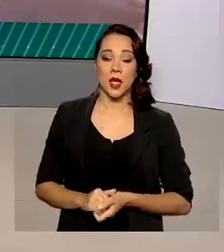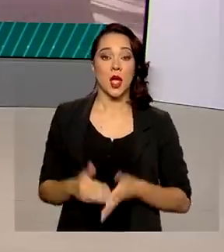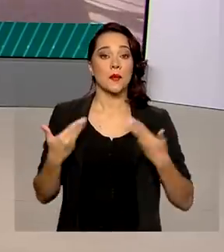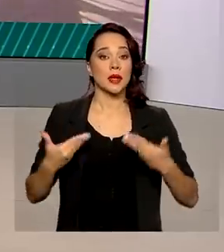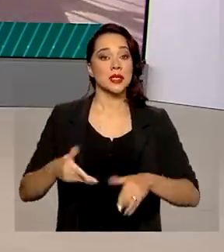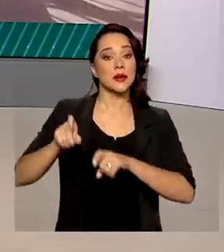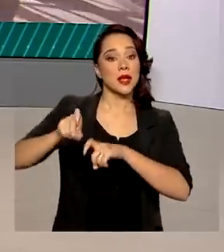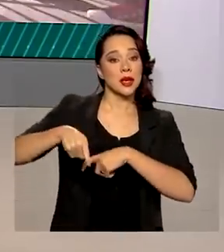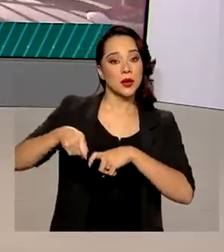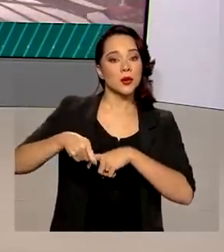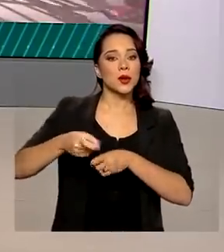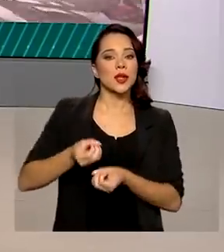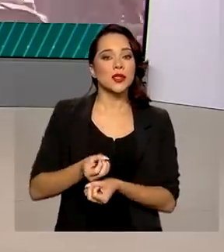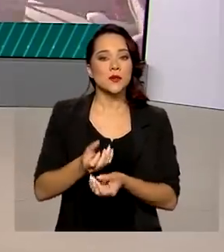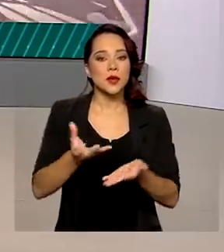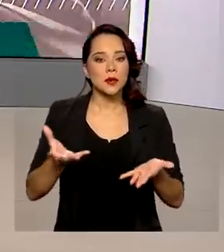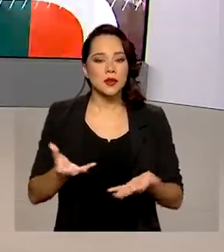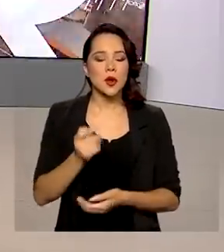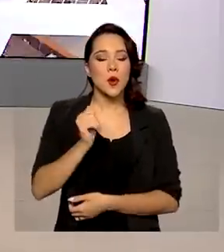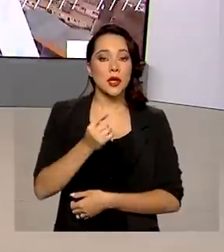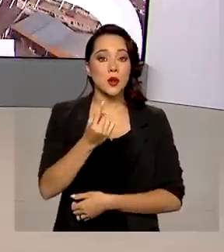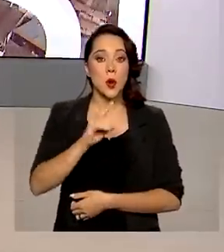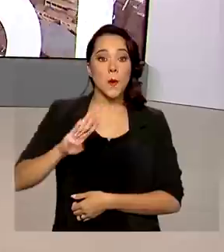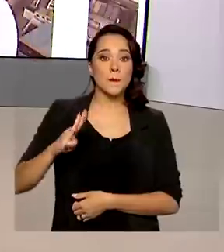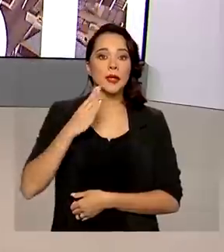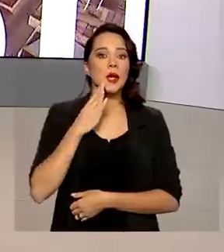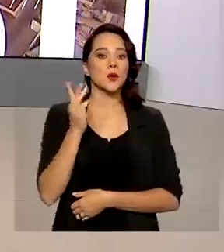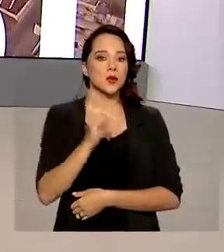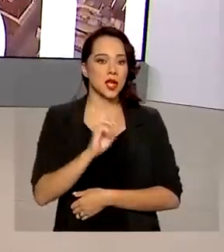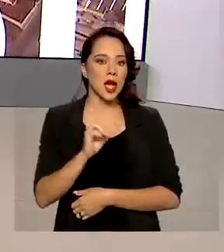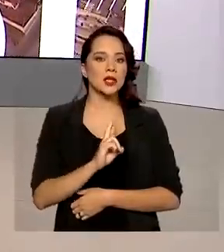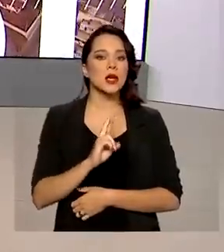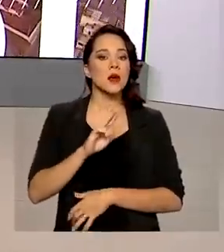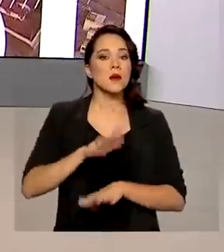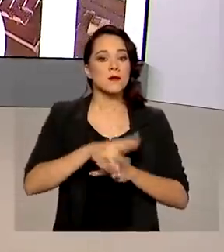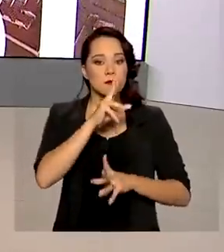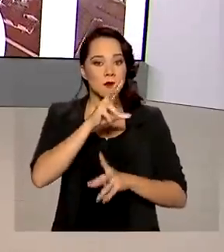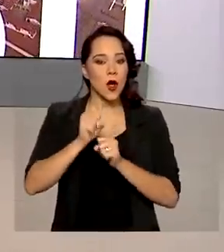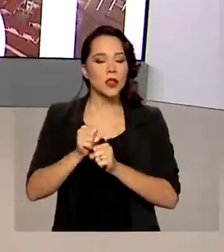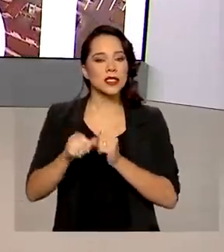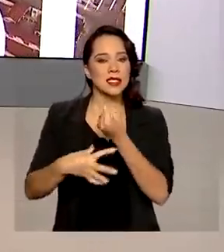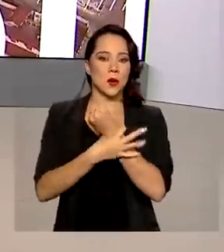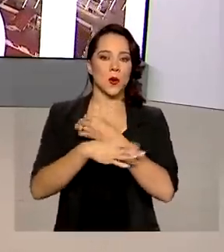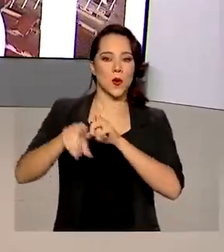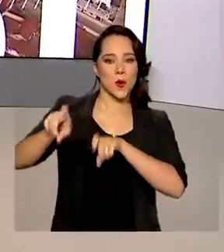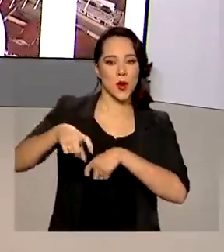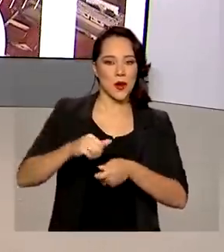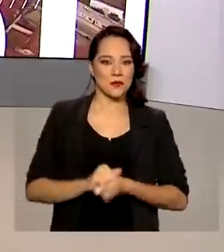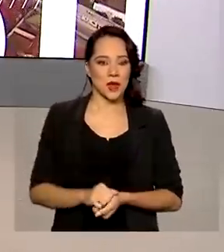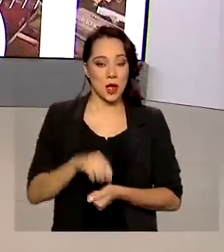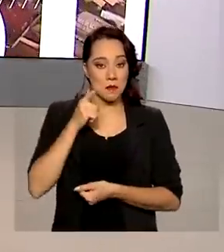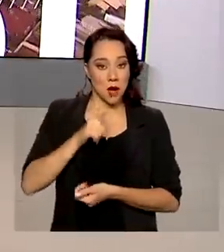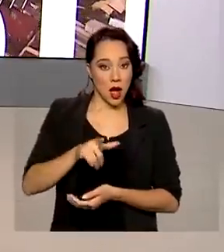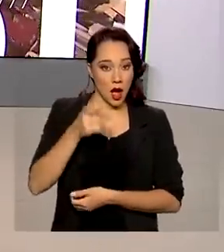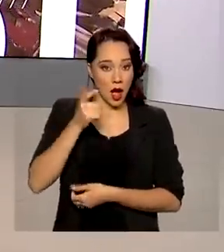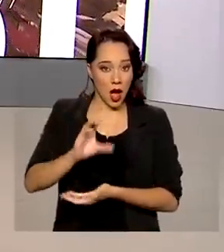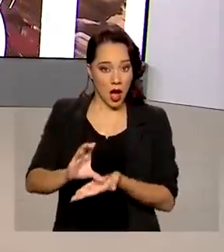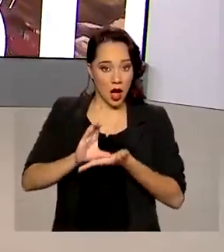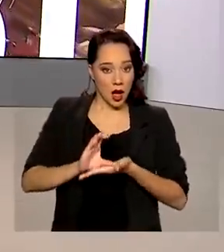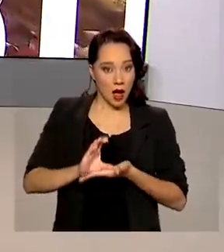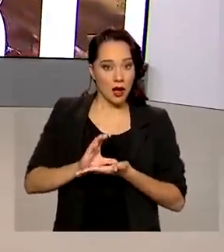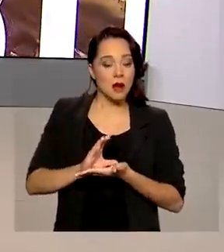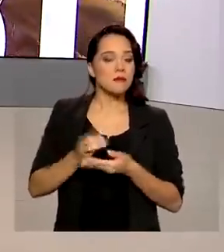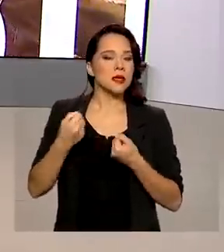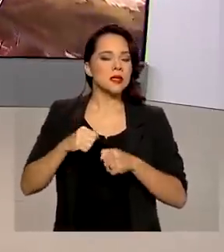Ministério da Agricultura disponibilizou quase um bilhão de reais para fortalecer o seguro rural. Para receber a ajuda federal, o